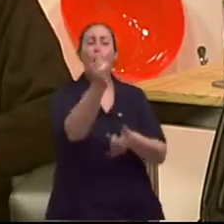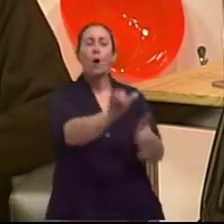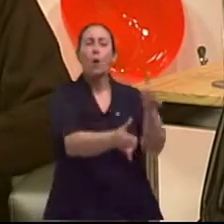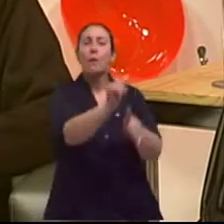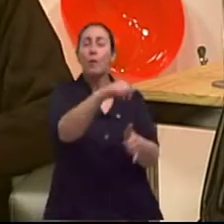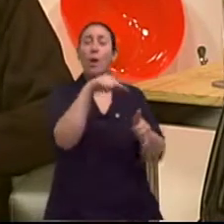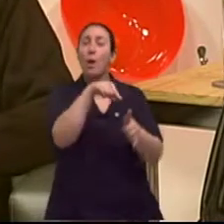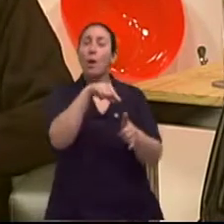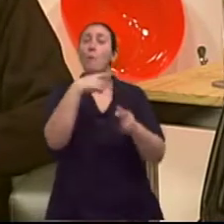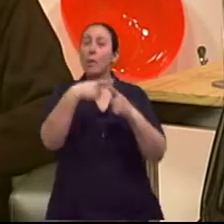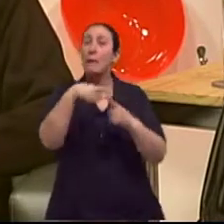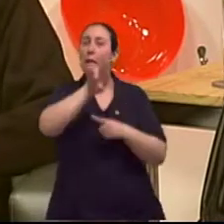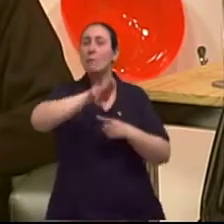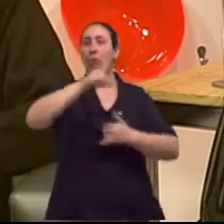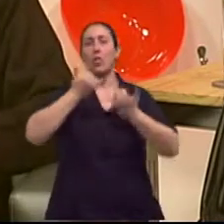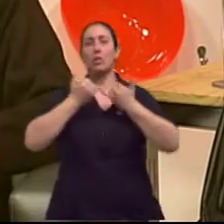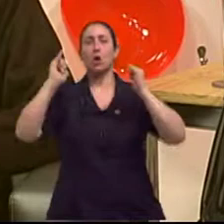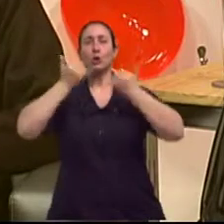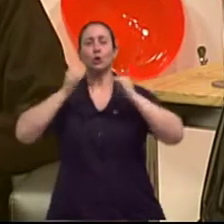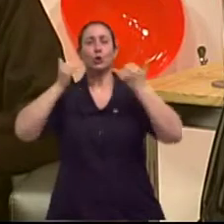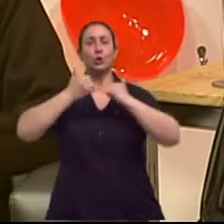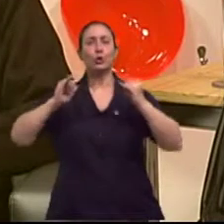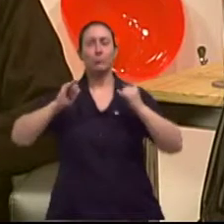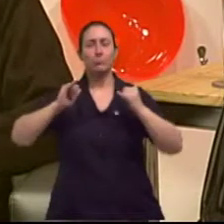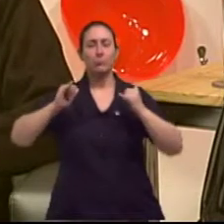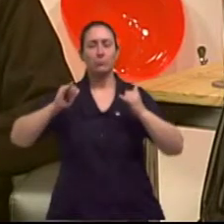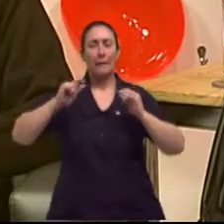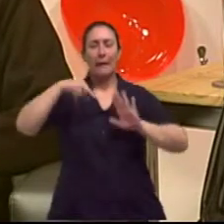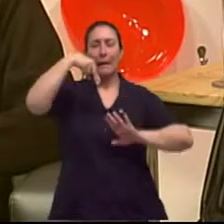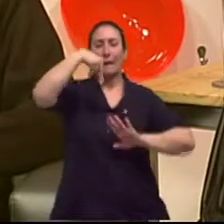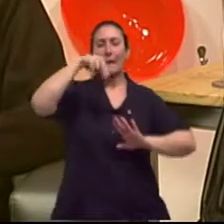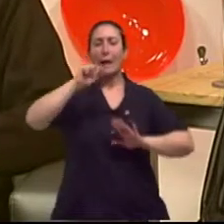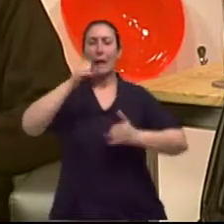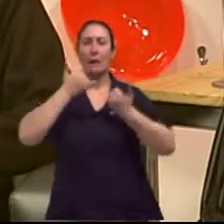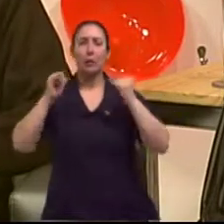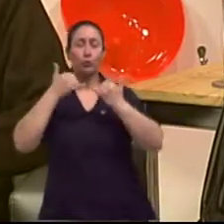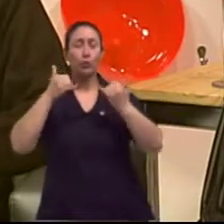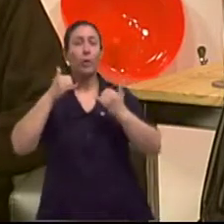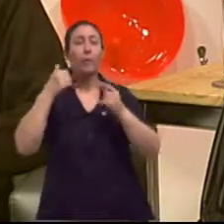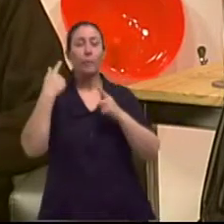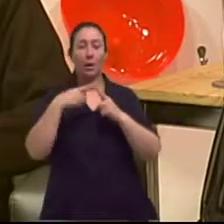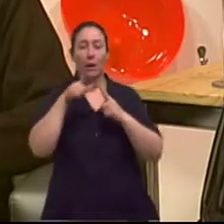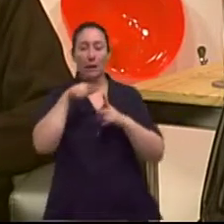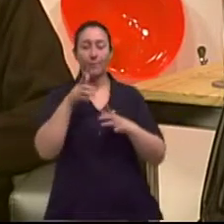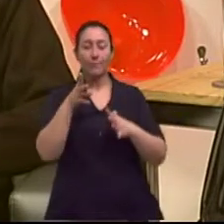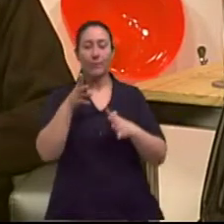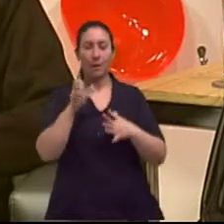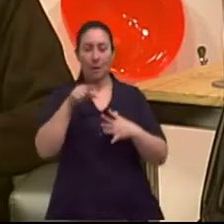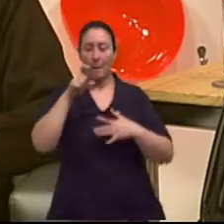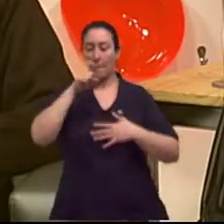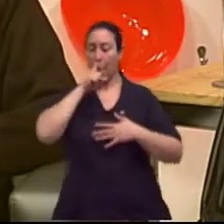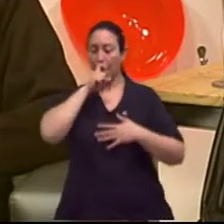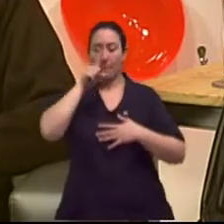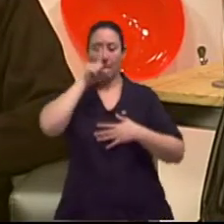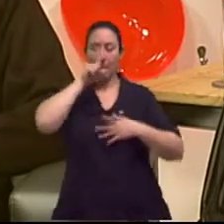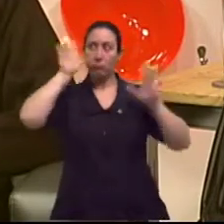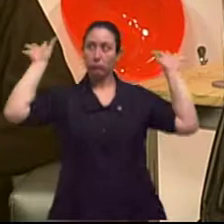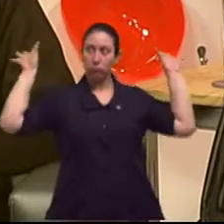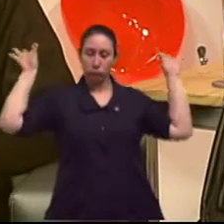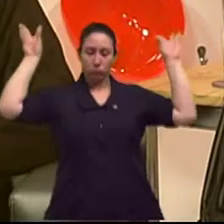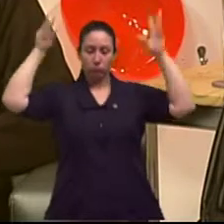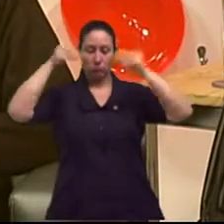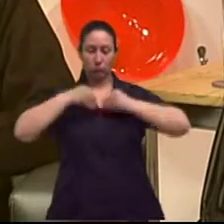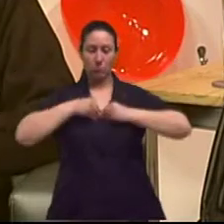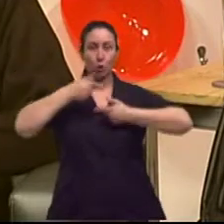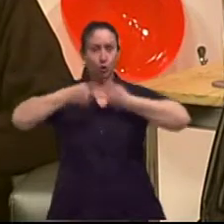DNA energético. Ah, vai mexer com a minha energia, tá. Vai trabalhar aquilo que tu recebeu do teu pai e da tua mãe. Não